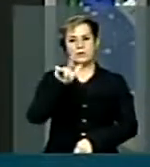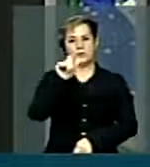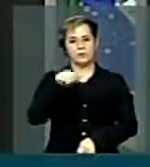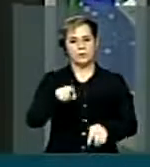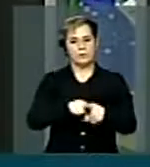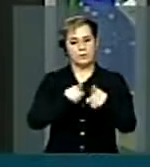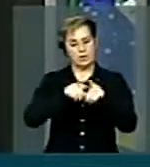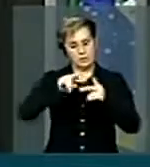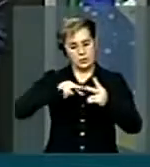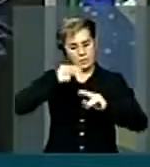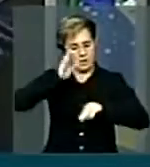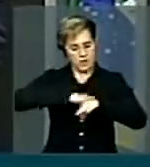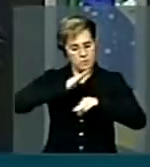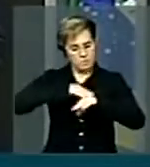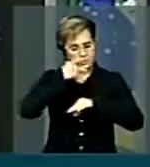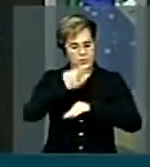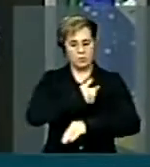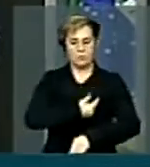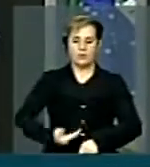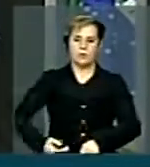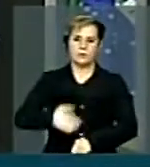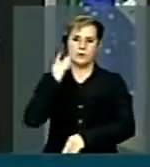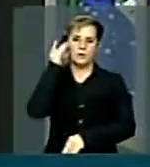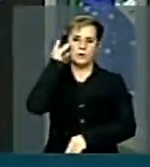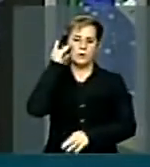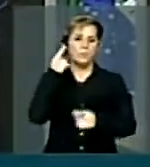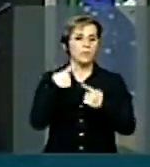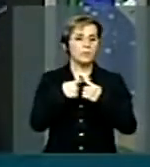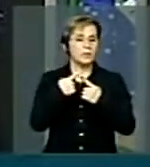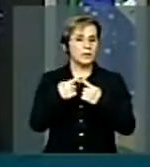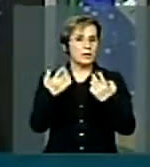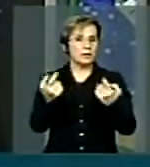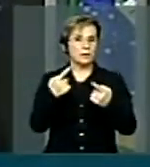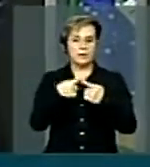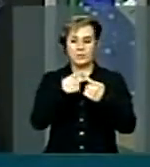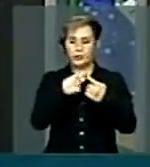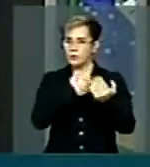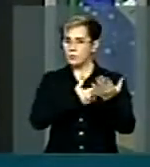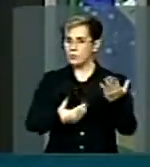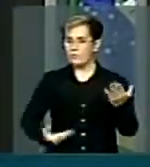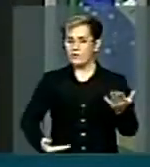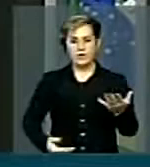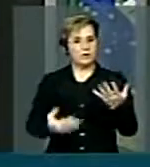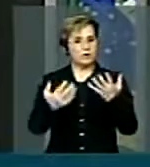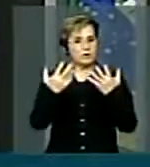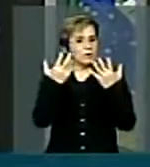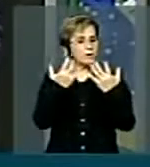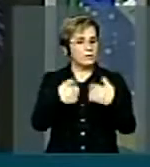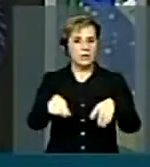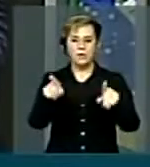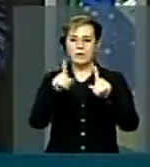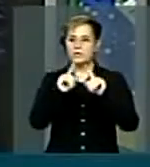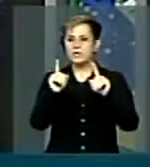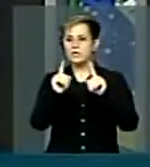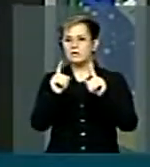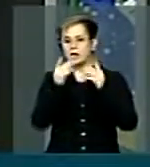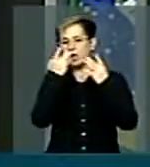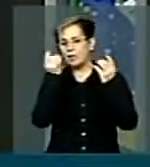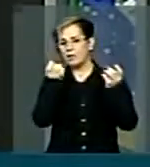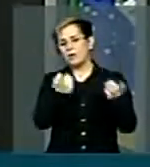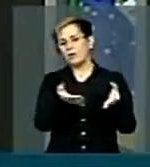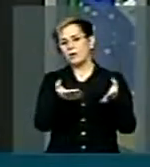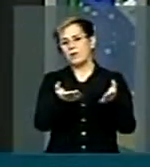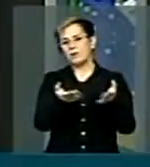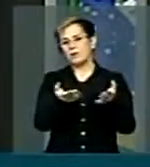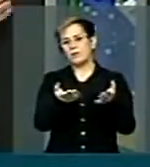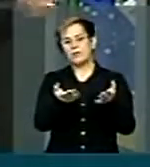governo Dilma. Por quê? Porque o governo não consegue abrir mão do aparelhamento da máquina pública. Está aí o